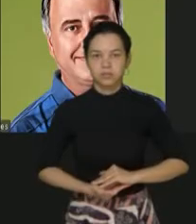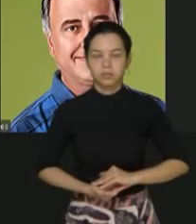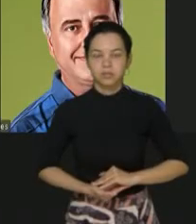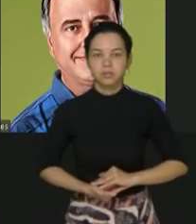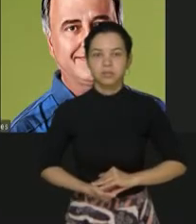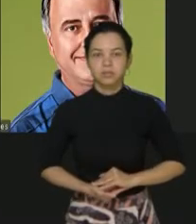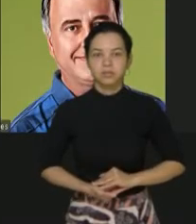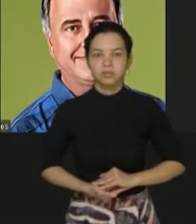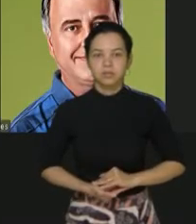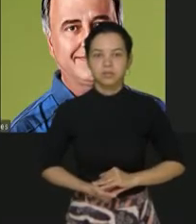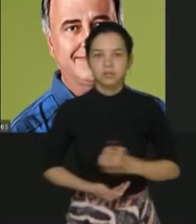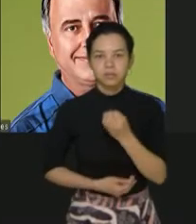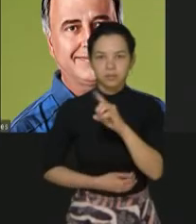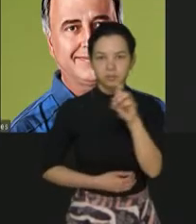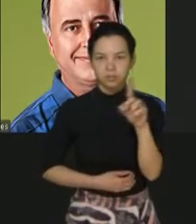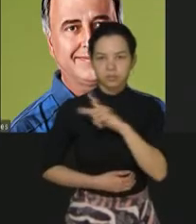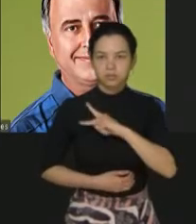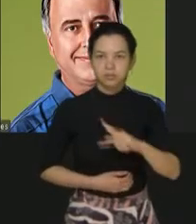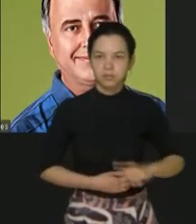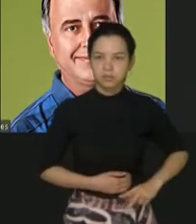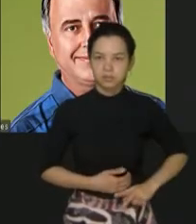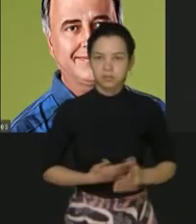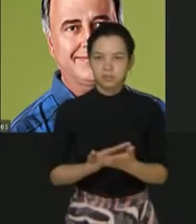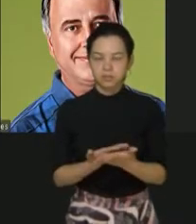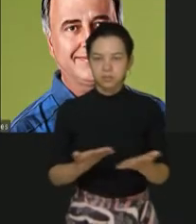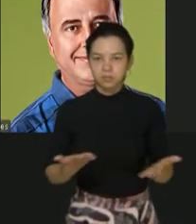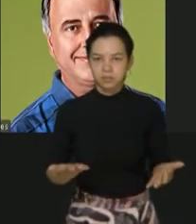Bom dia, senhor presidente, senhores catarinenses.